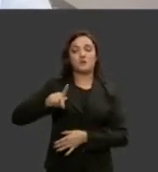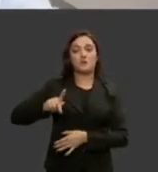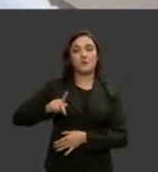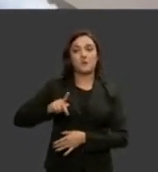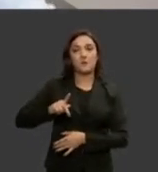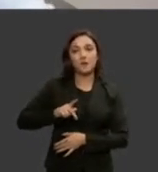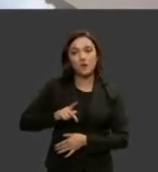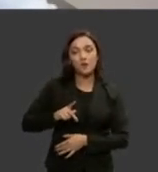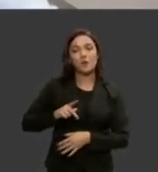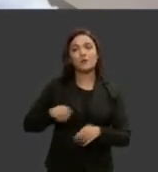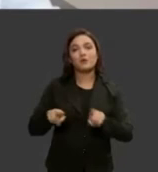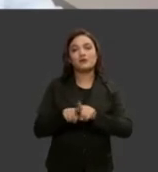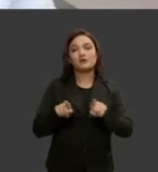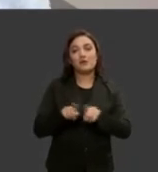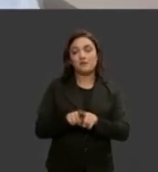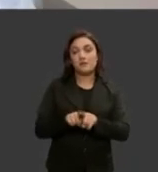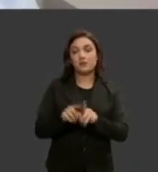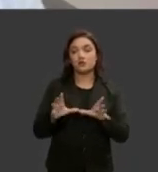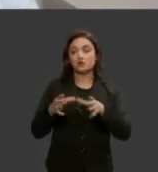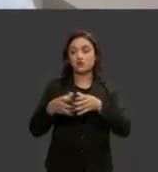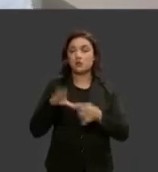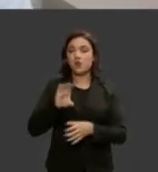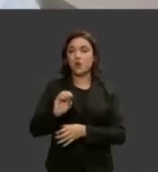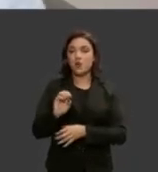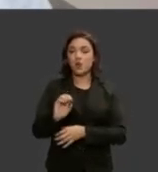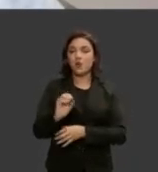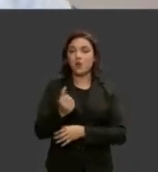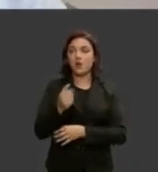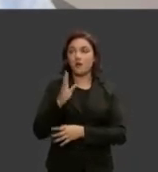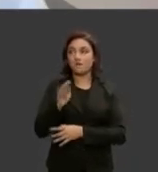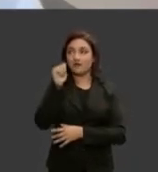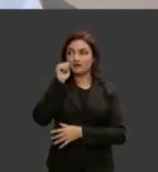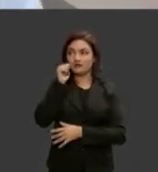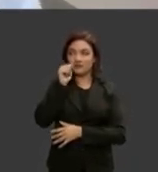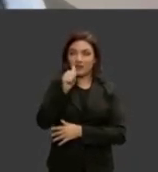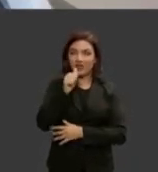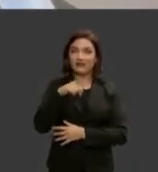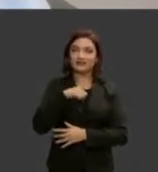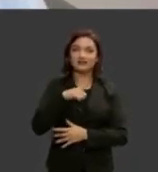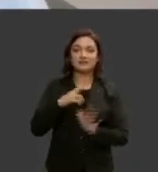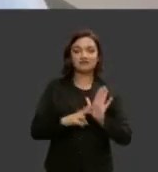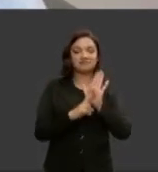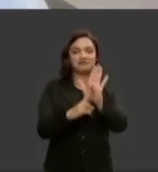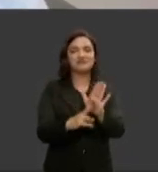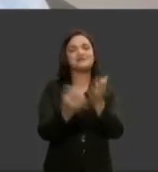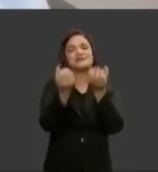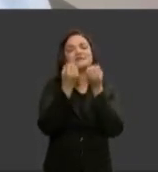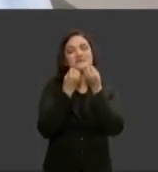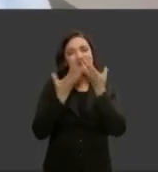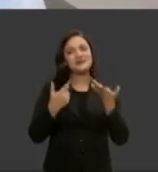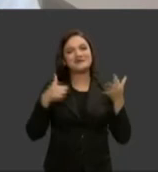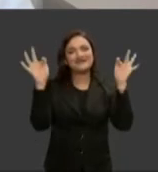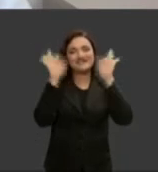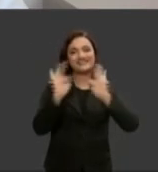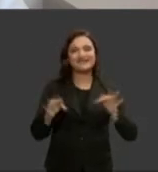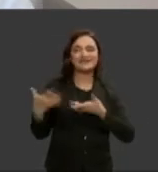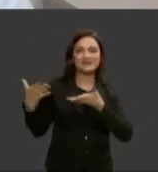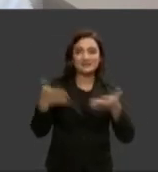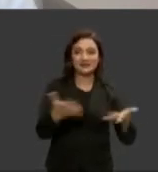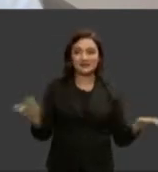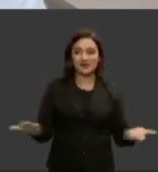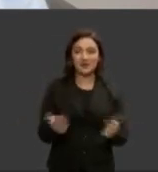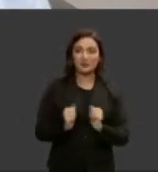dos quadros da OAB as mulheres da OAB à frente dos postos fico muito feliz e poder estar aqui com doutora